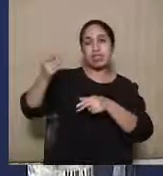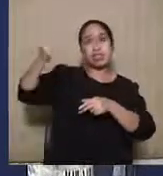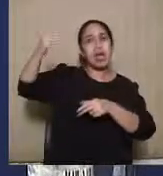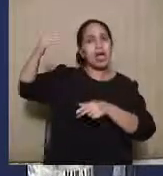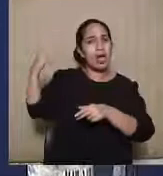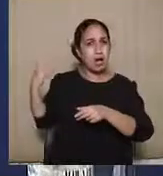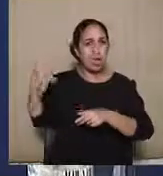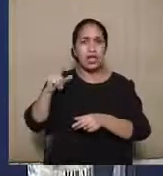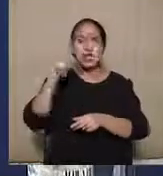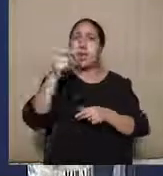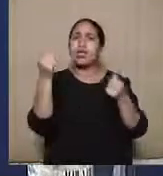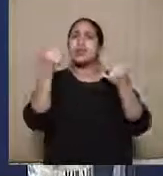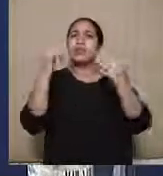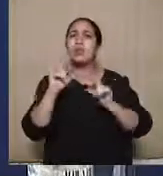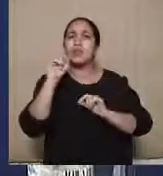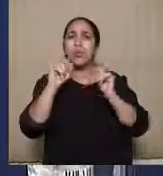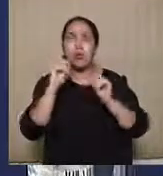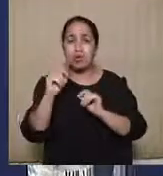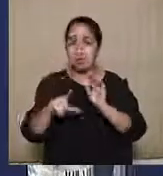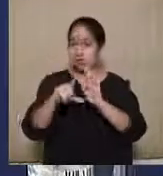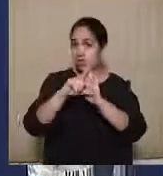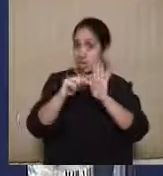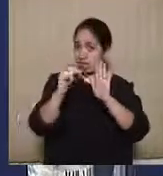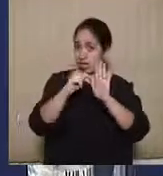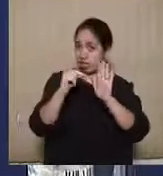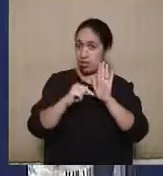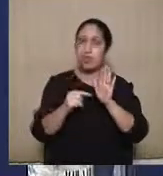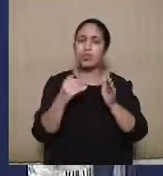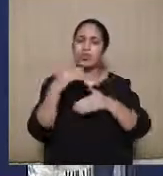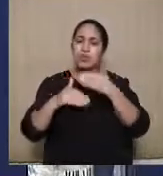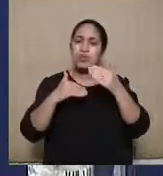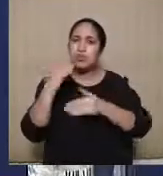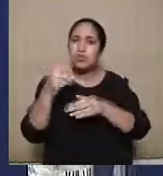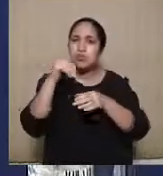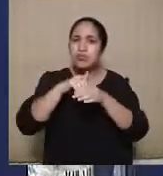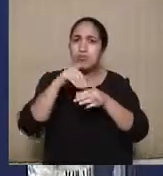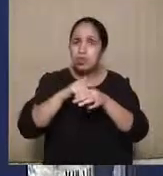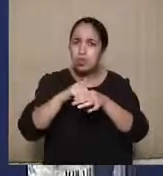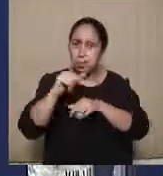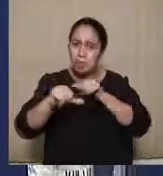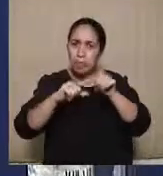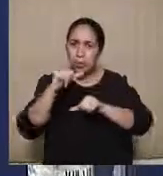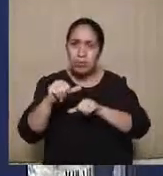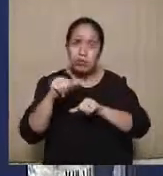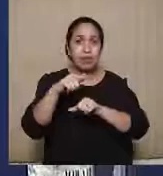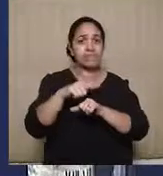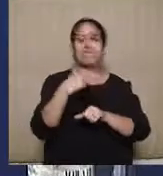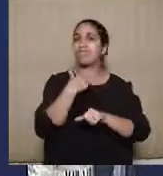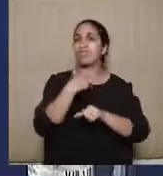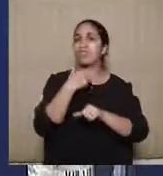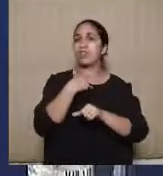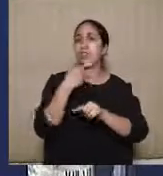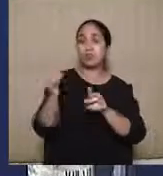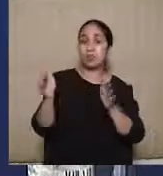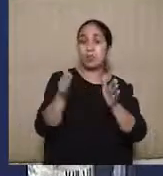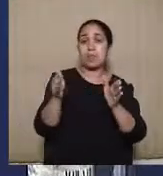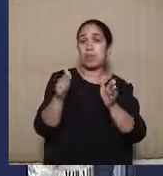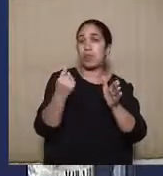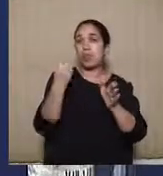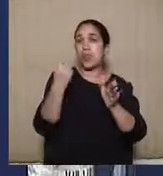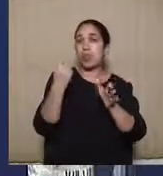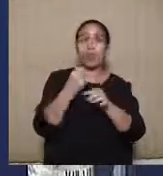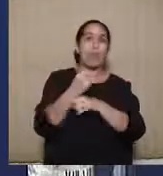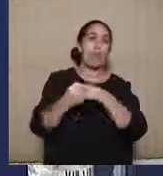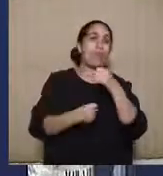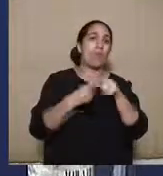diz lá, basicamente, que uma lei que modifique o processo eleitoral não pode ser aplicada em uma eleição que aconteça em um período inferior a um ano,